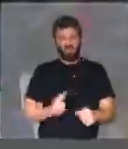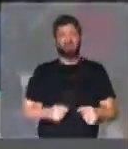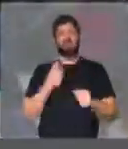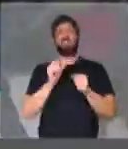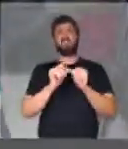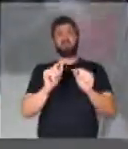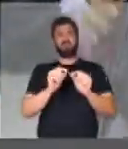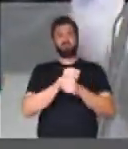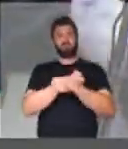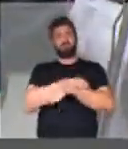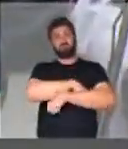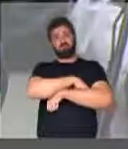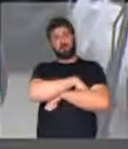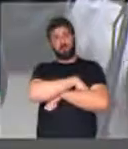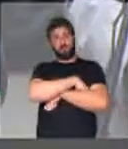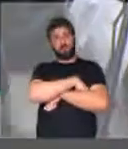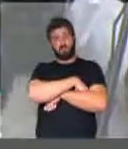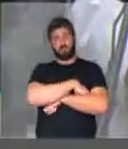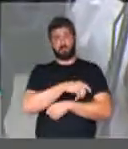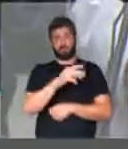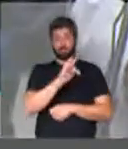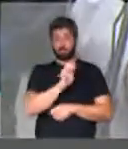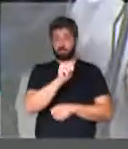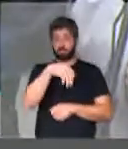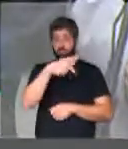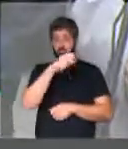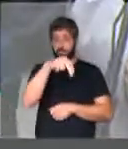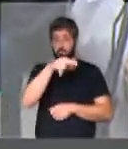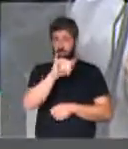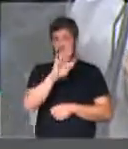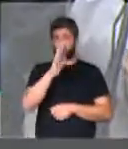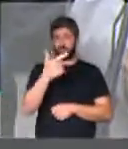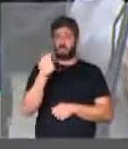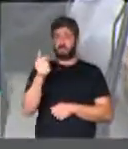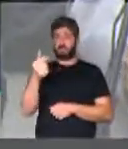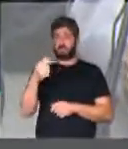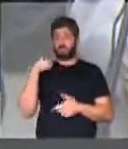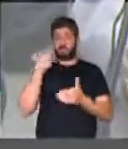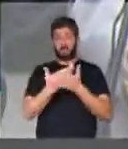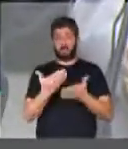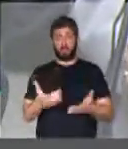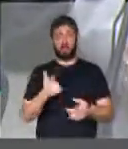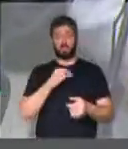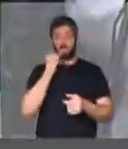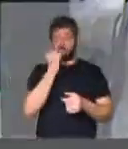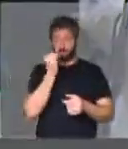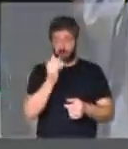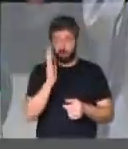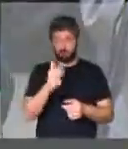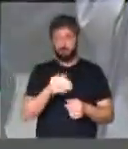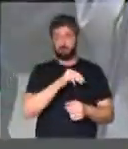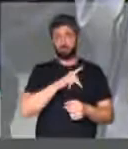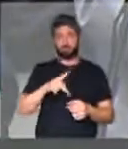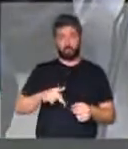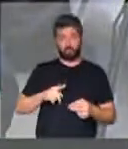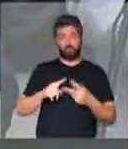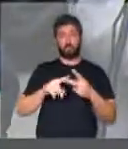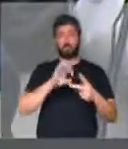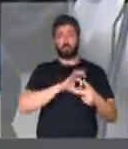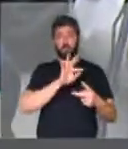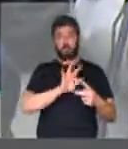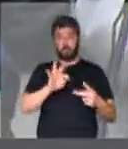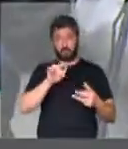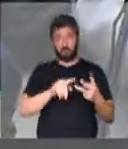braços. No caso do Tampone, já havia desde 2017 informação, o próprio Ministério Público Federal, Polícia